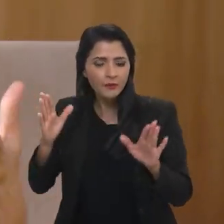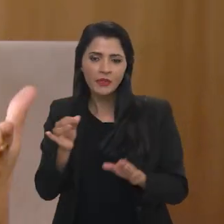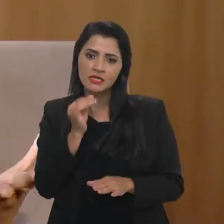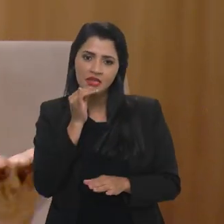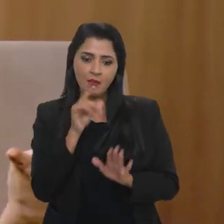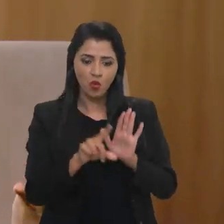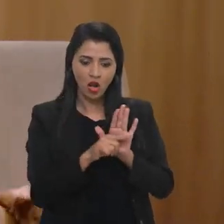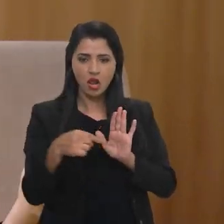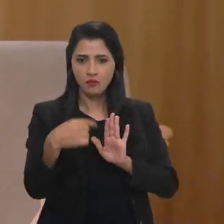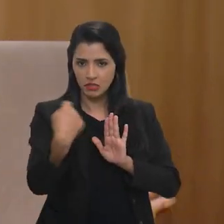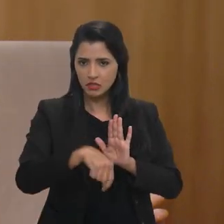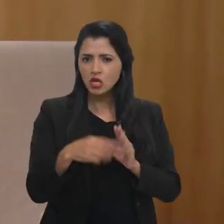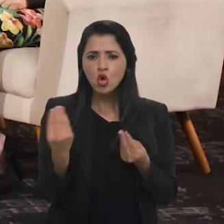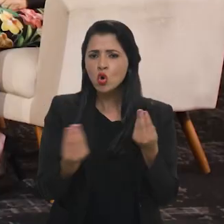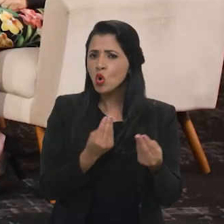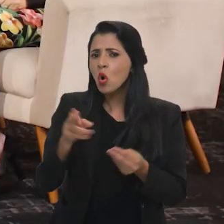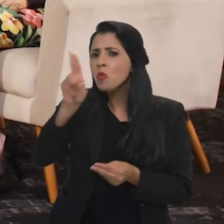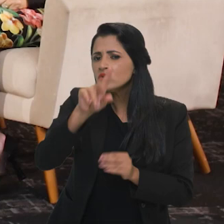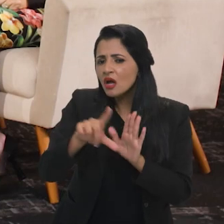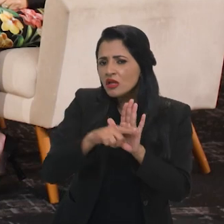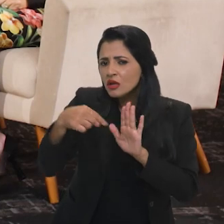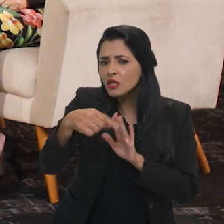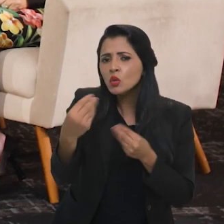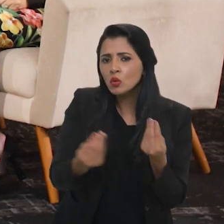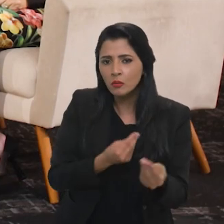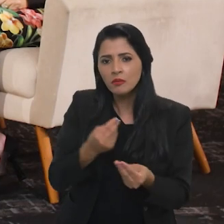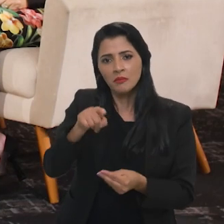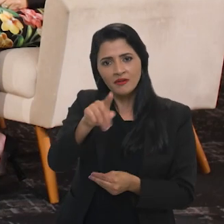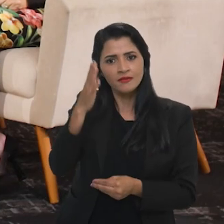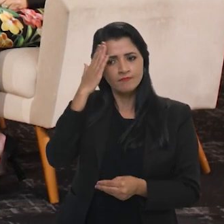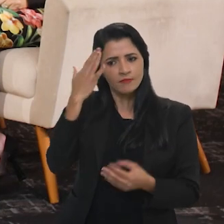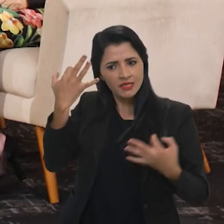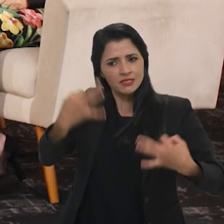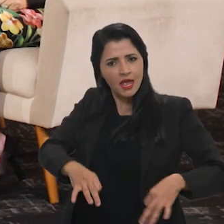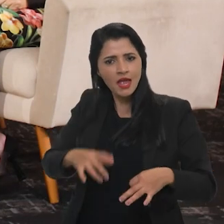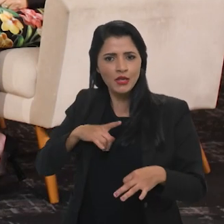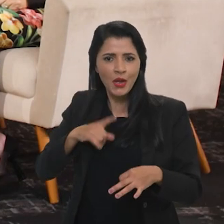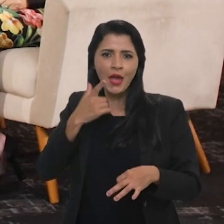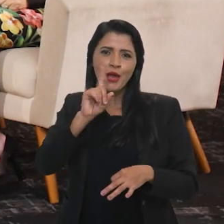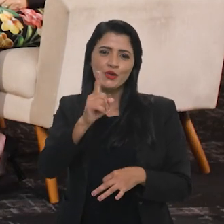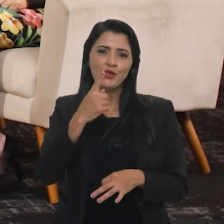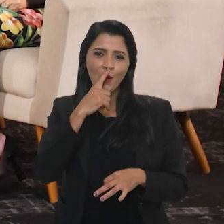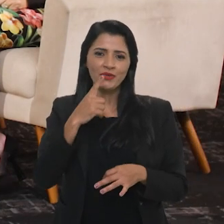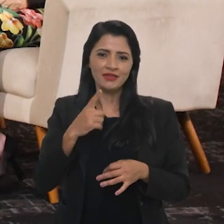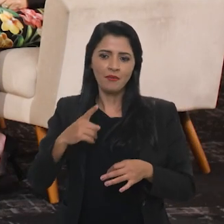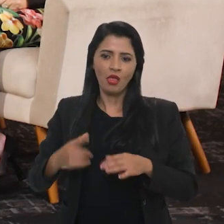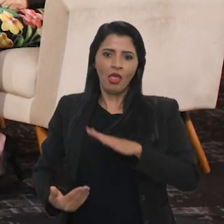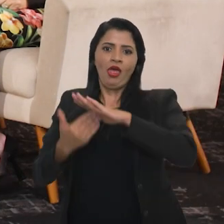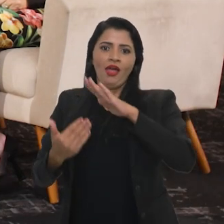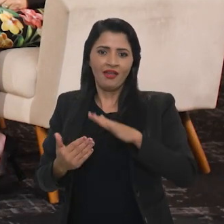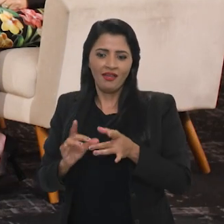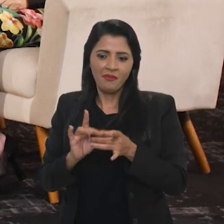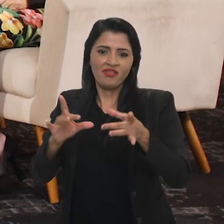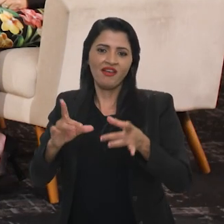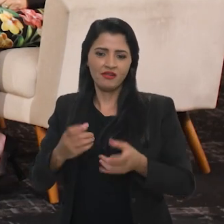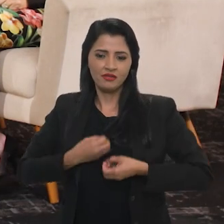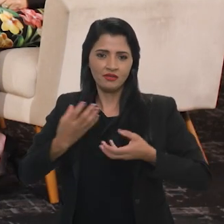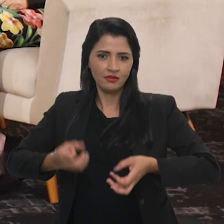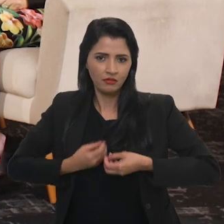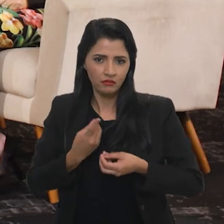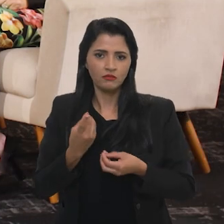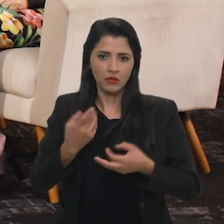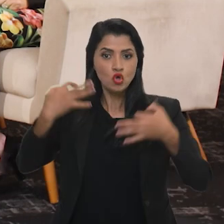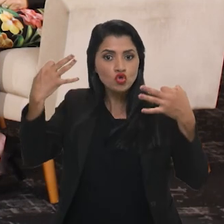lei, a gente tem que saber como essa lei está sendo aplicada, para que ela tenha proporcionalidade, para que você não limite mais a liberdade de expressão, que você